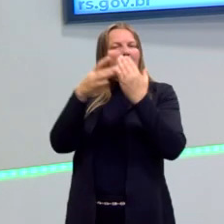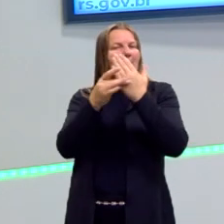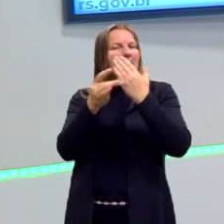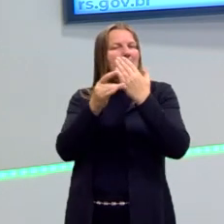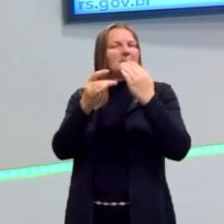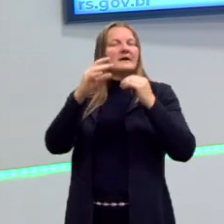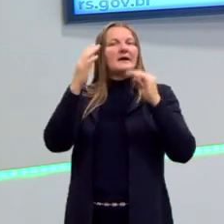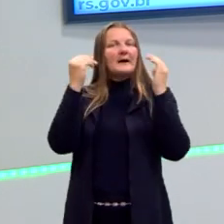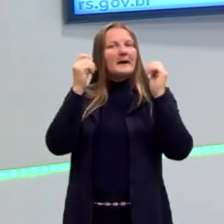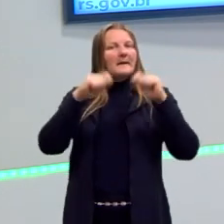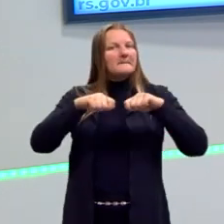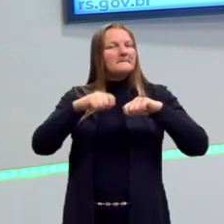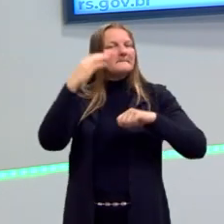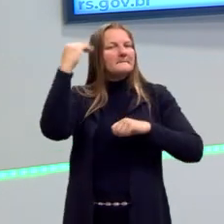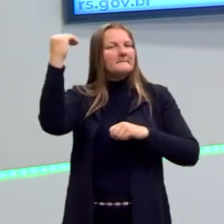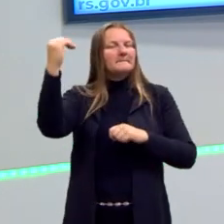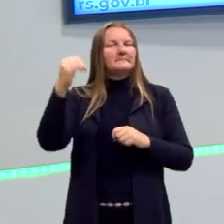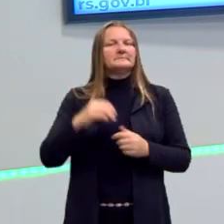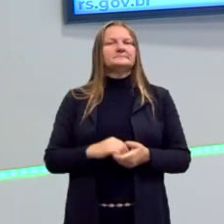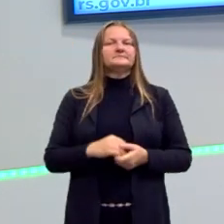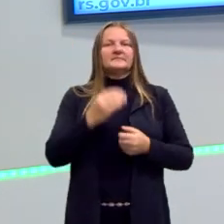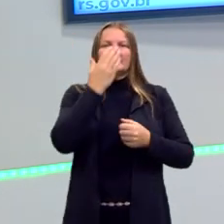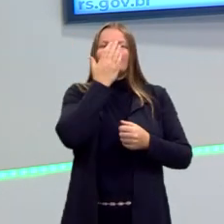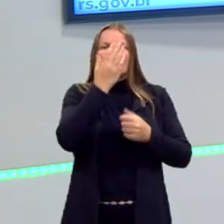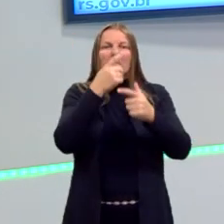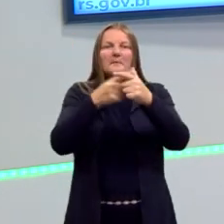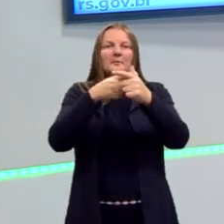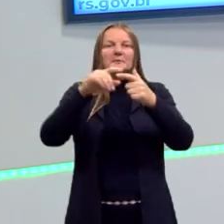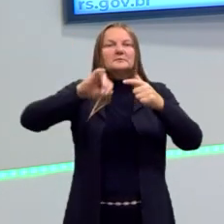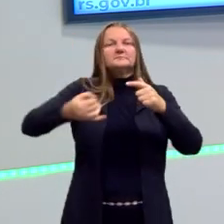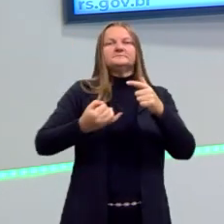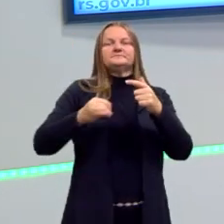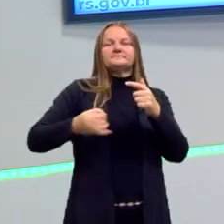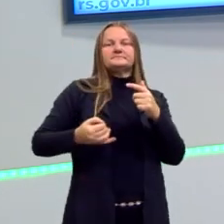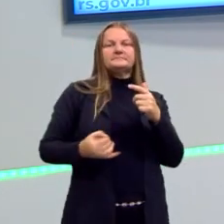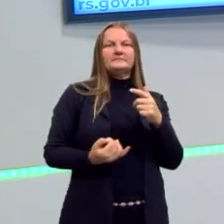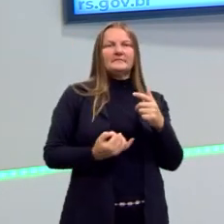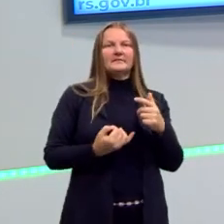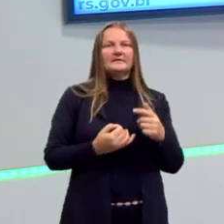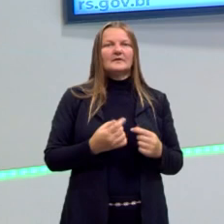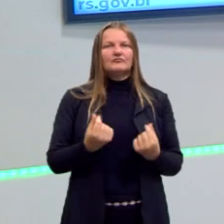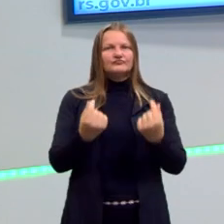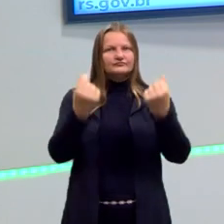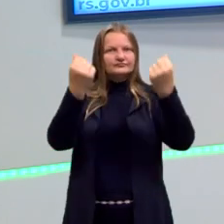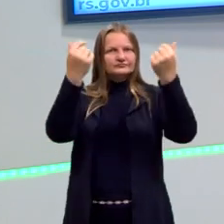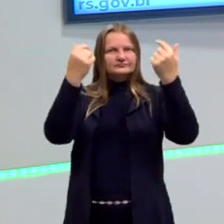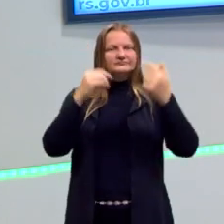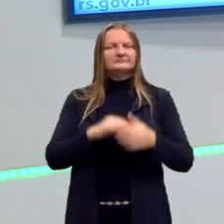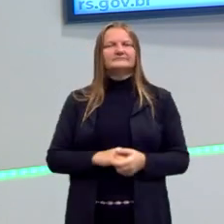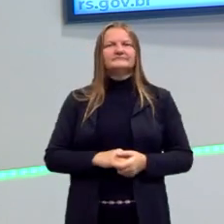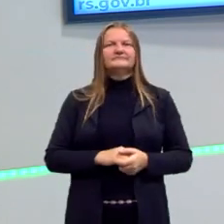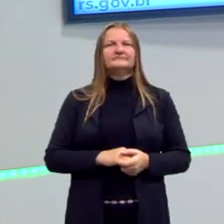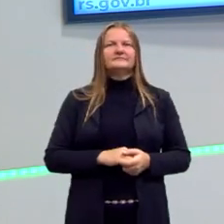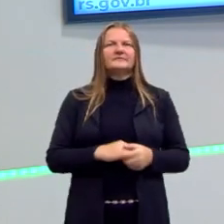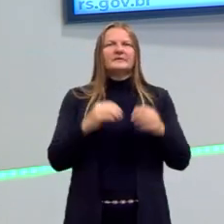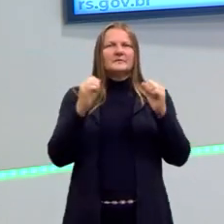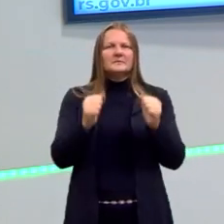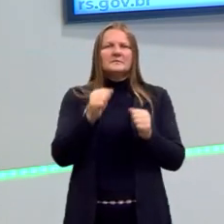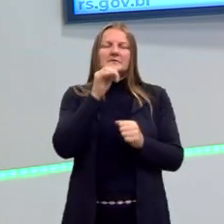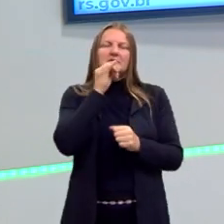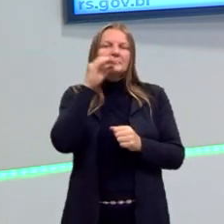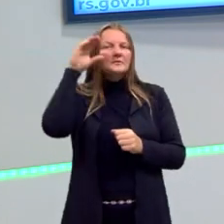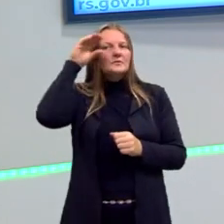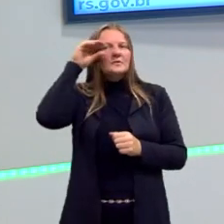deve enfrentar os problemas, que é a fortuna. Então, de um problema, ele deve fazer uma fortuna. Por exemplo, poderíamos observar,